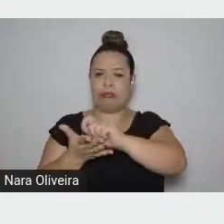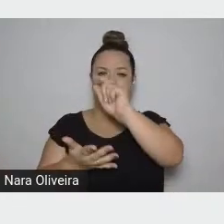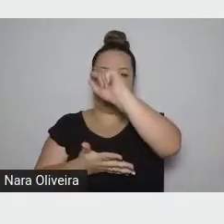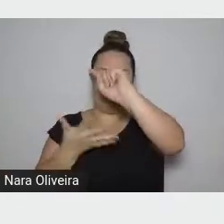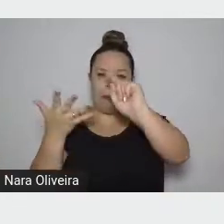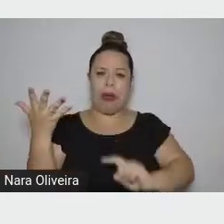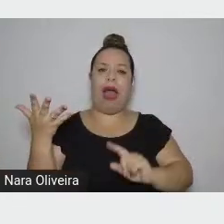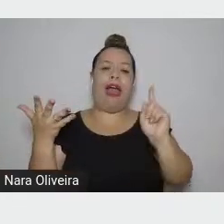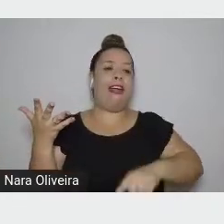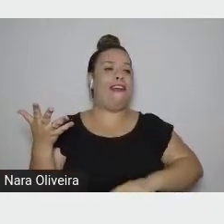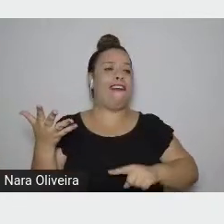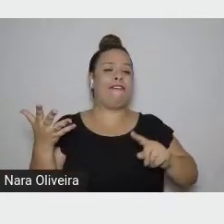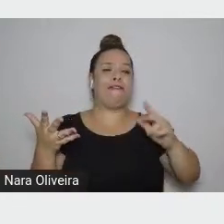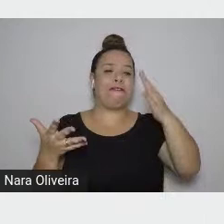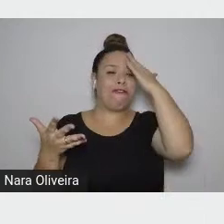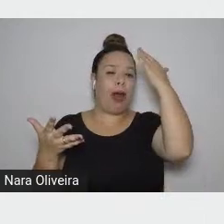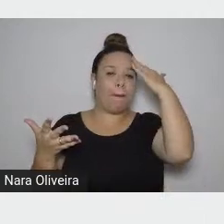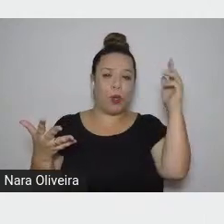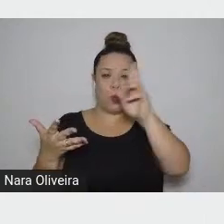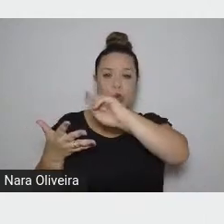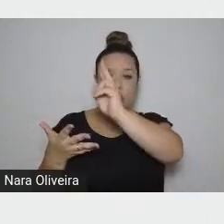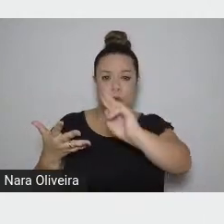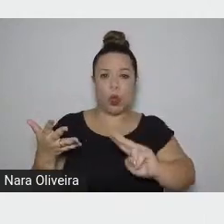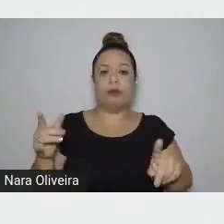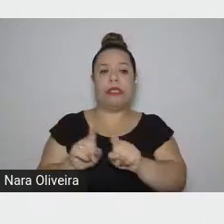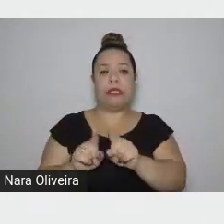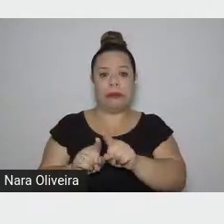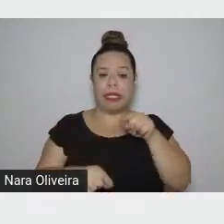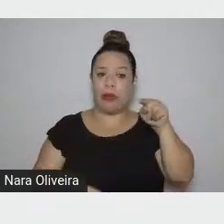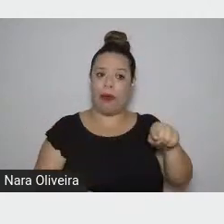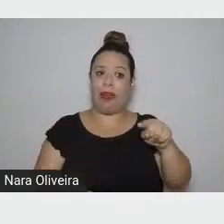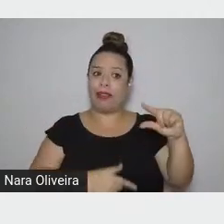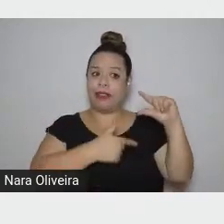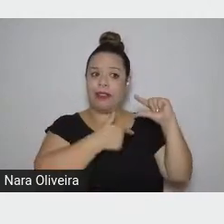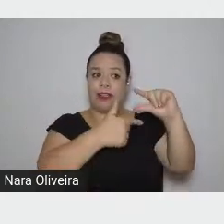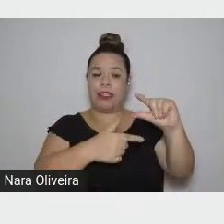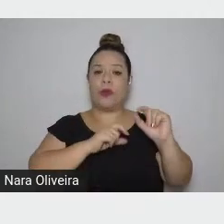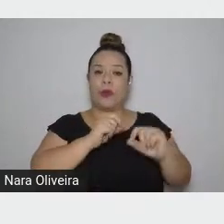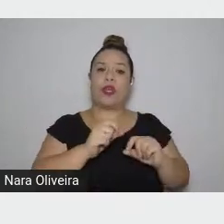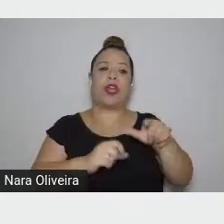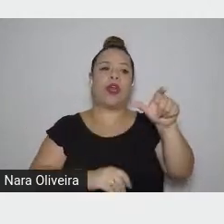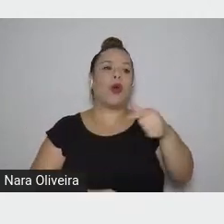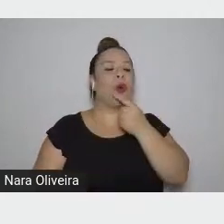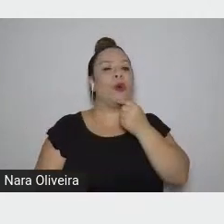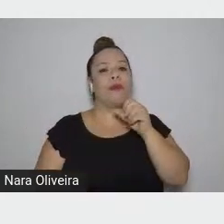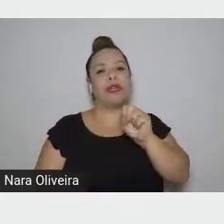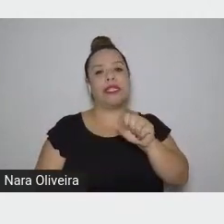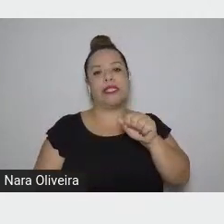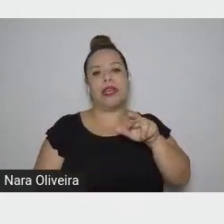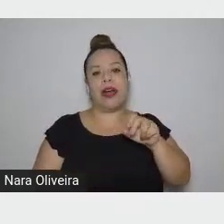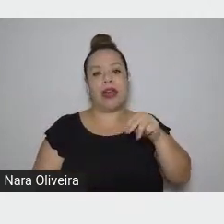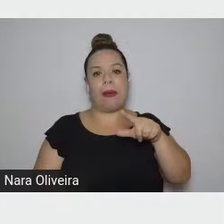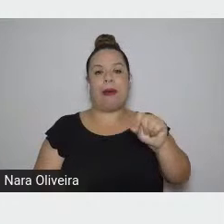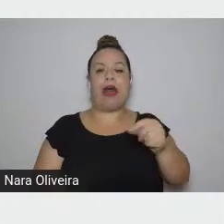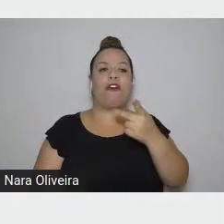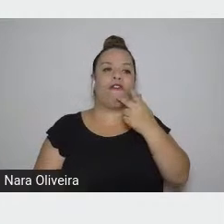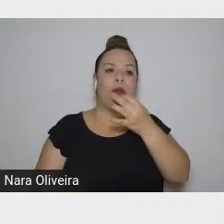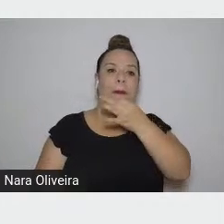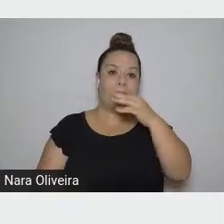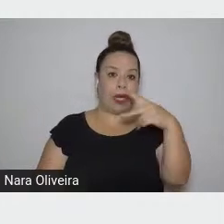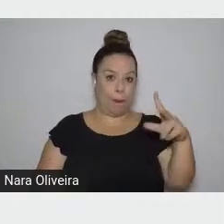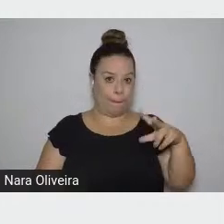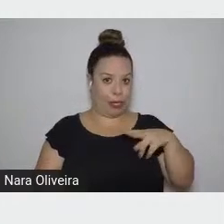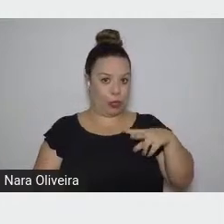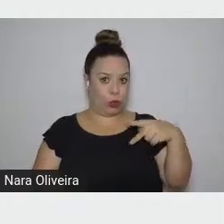Pessoa. A essa tradição, Saramago trouxe sua nota pessoal que na